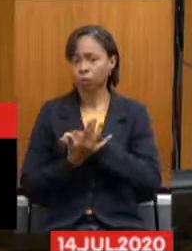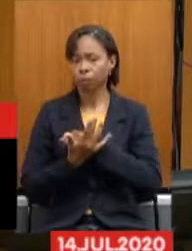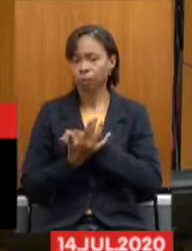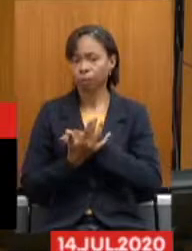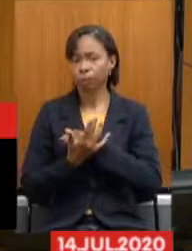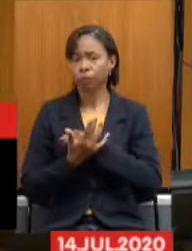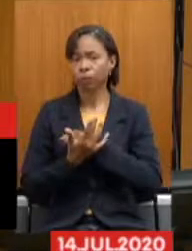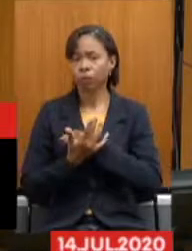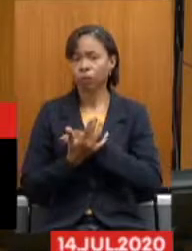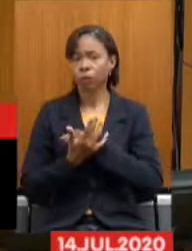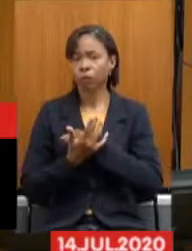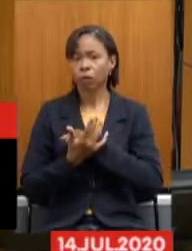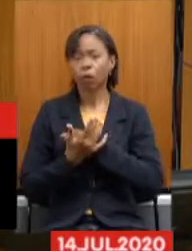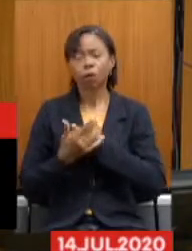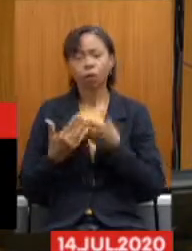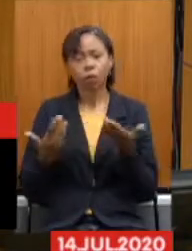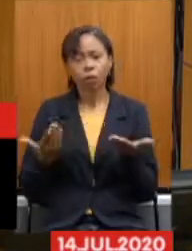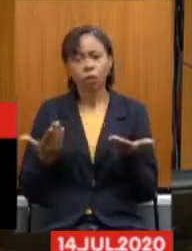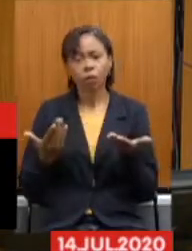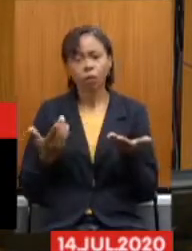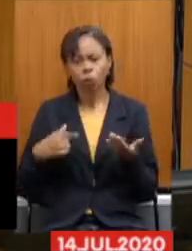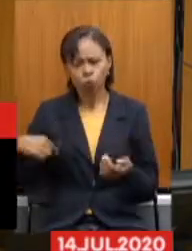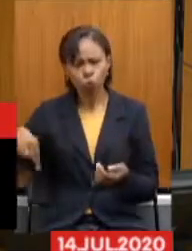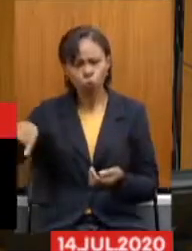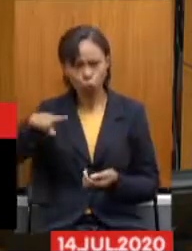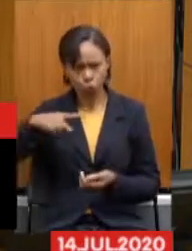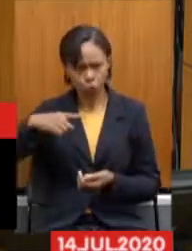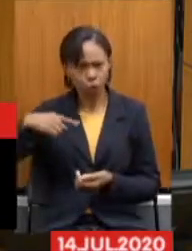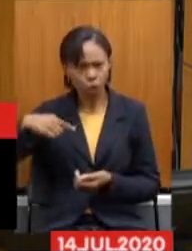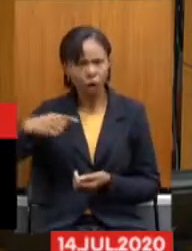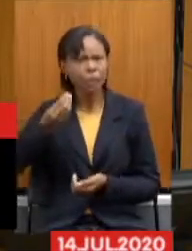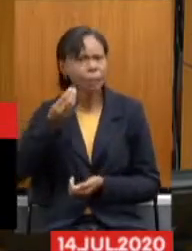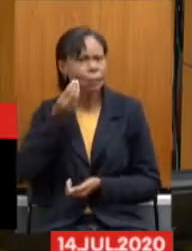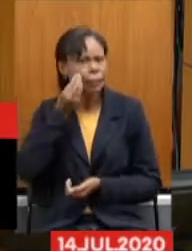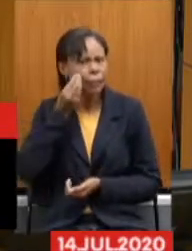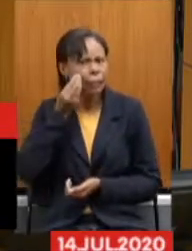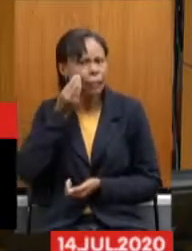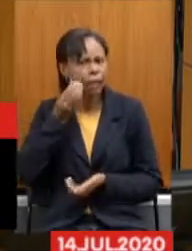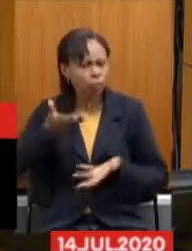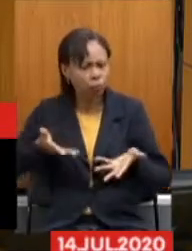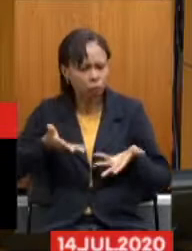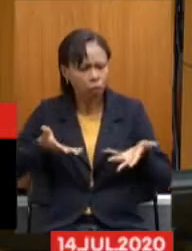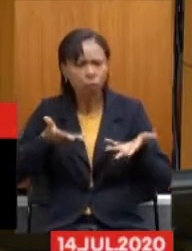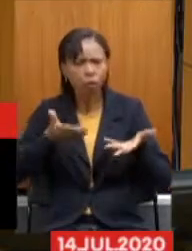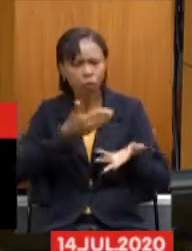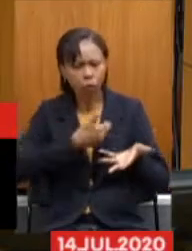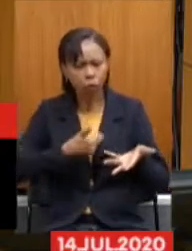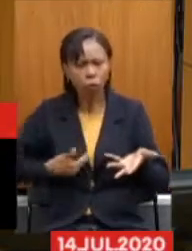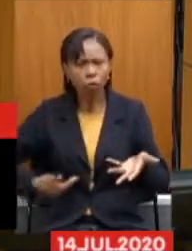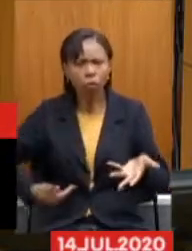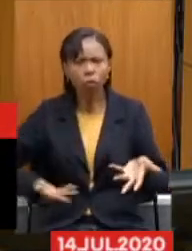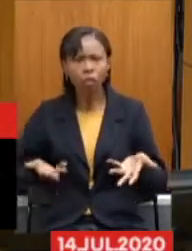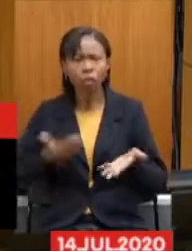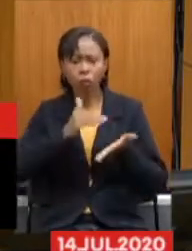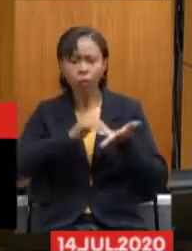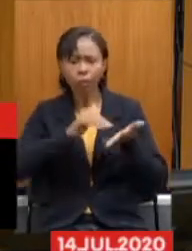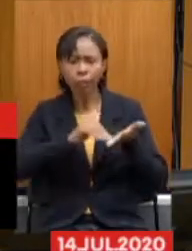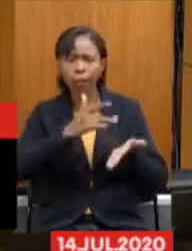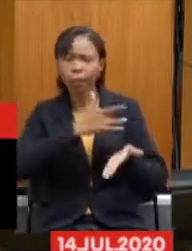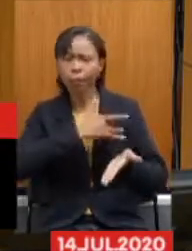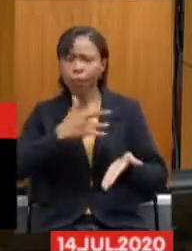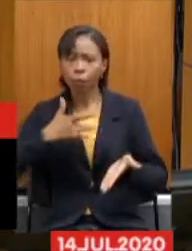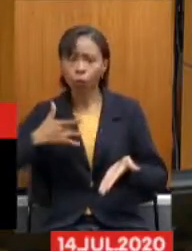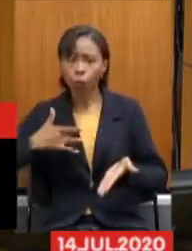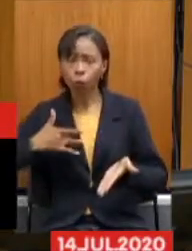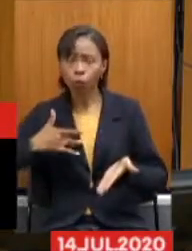enquanto a gente tenta, tenta convencer o governo do Estado, tenta convencer o secretário de Saúde do